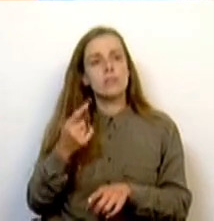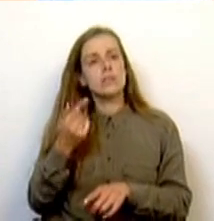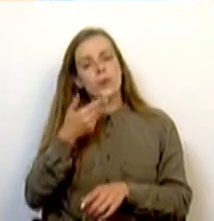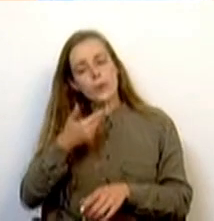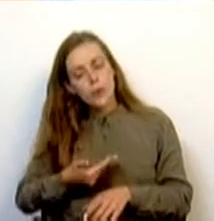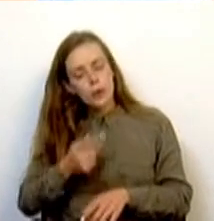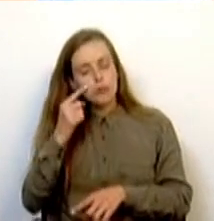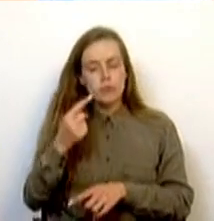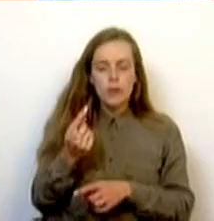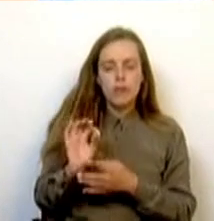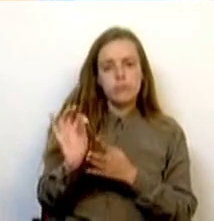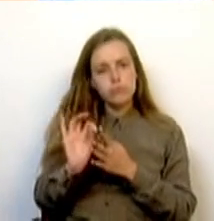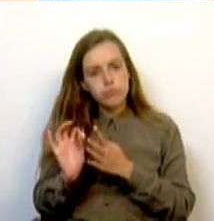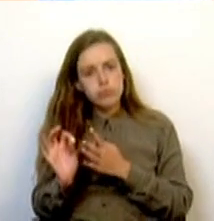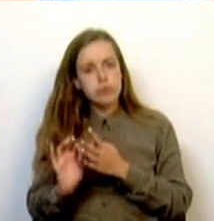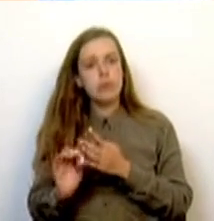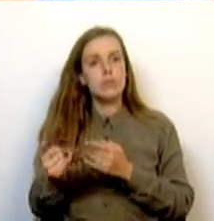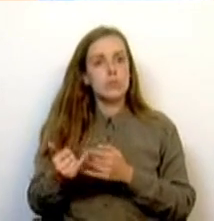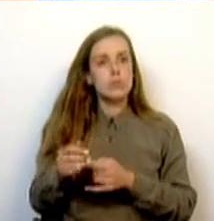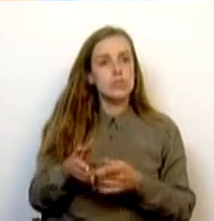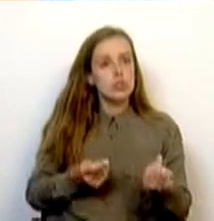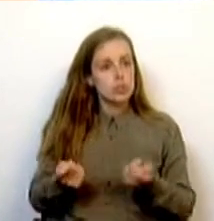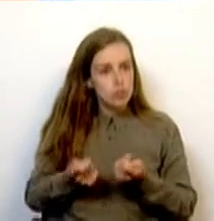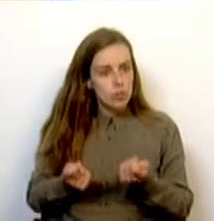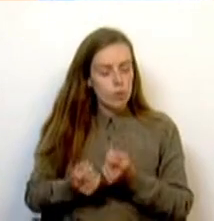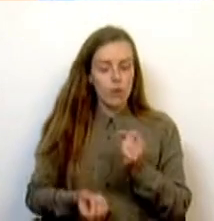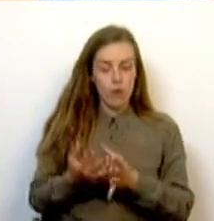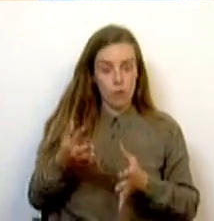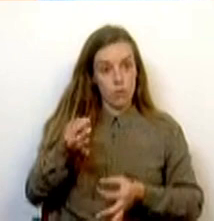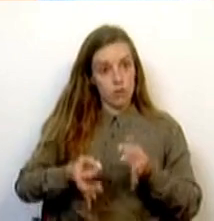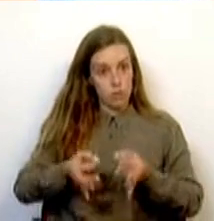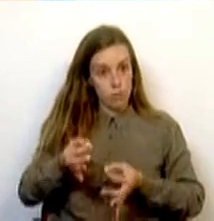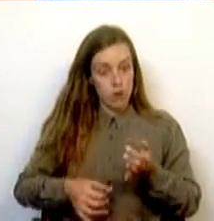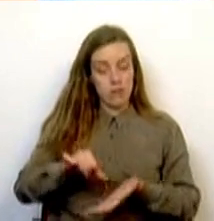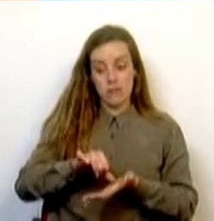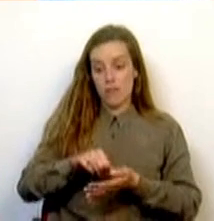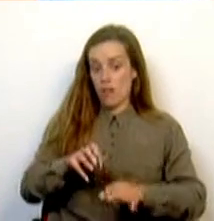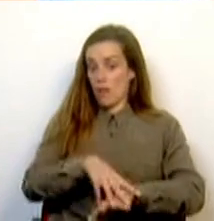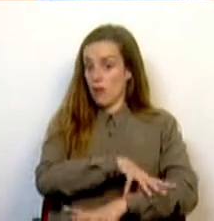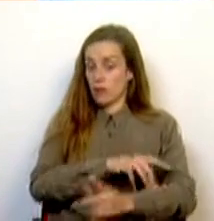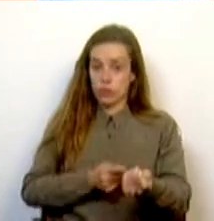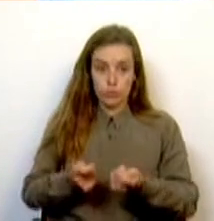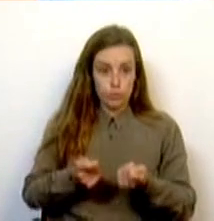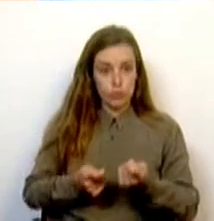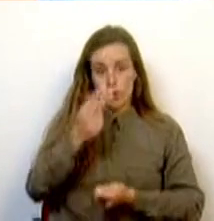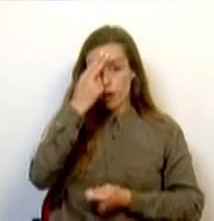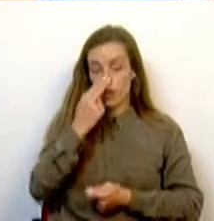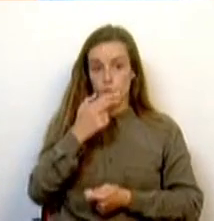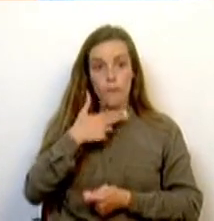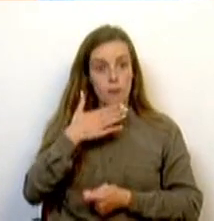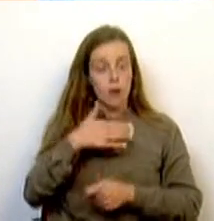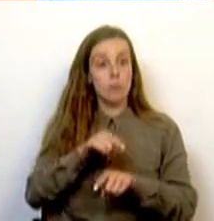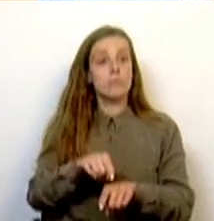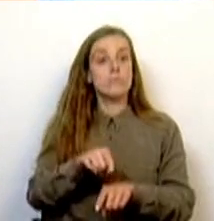segunda instância, que é, no fundo, uma medida também ela de gestão, de criação de um Tribunal Central Administrativo em Castelo Branco. Em Castelo